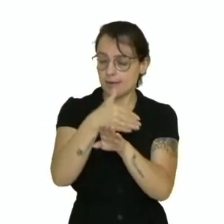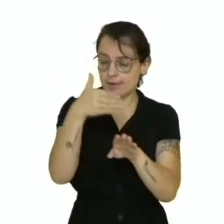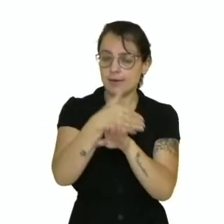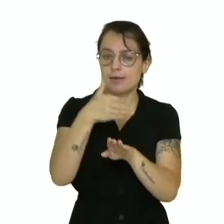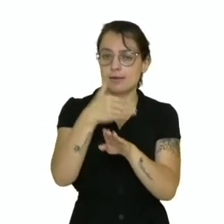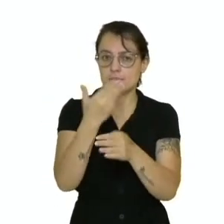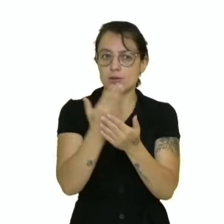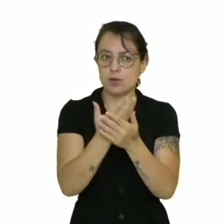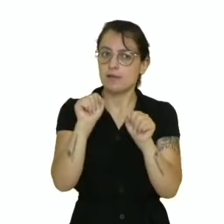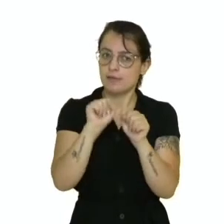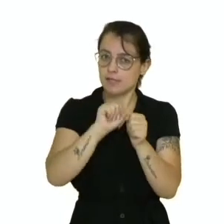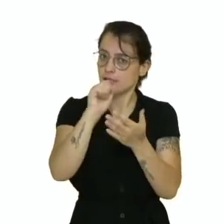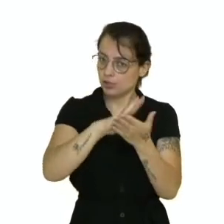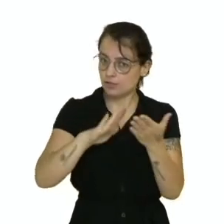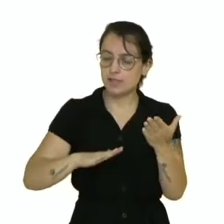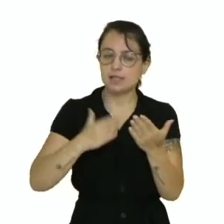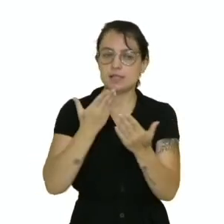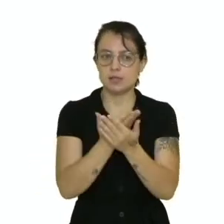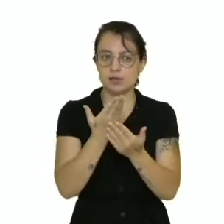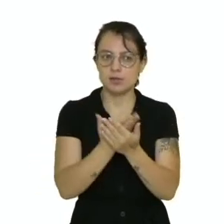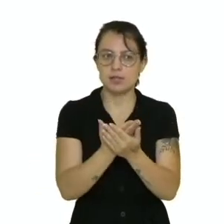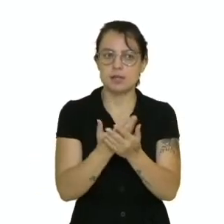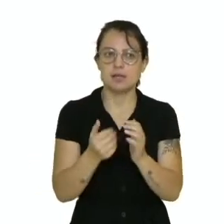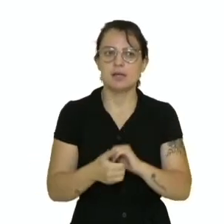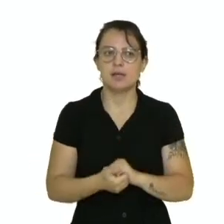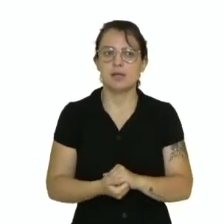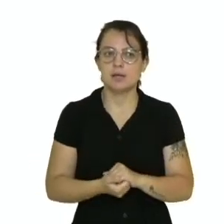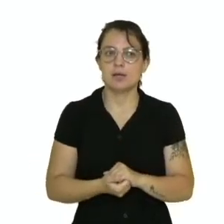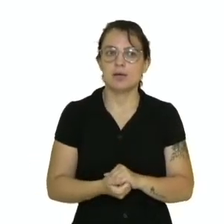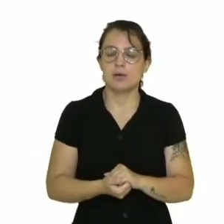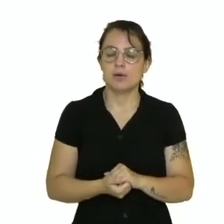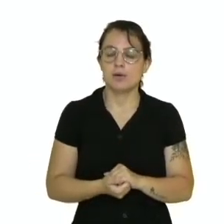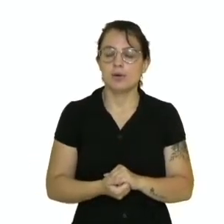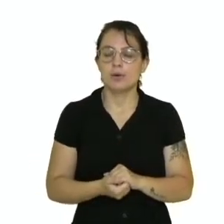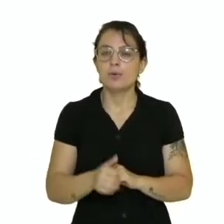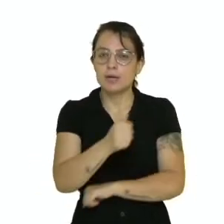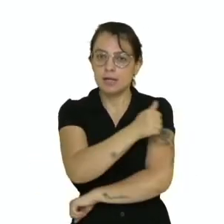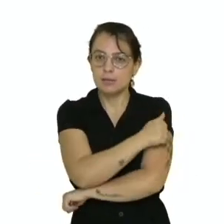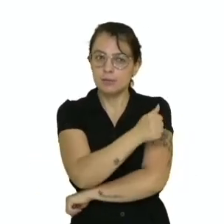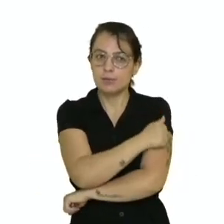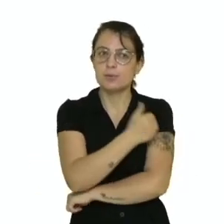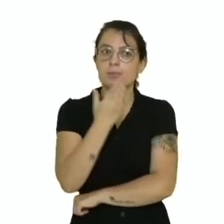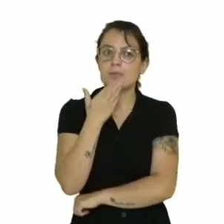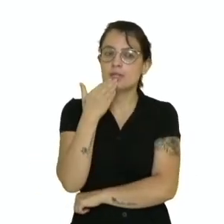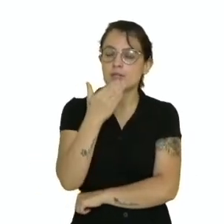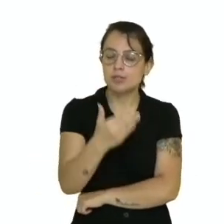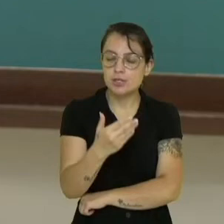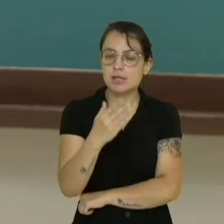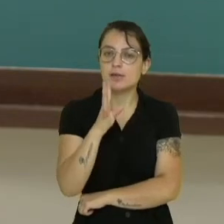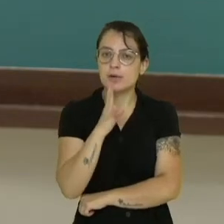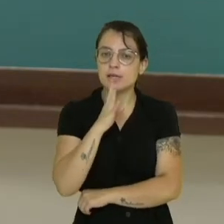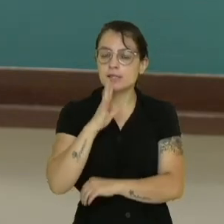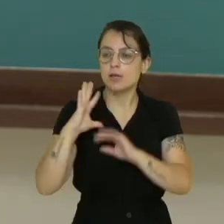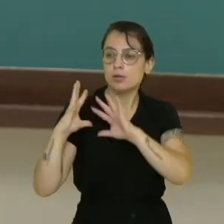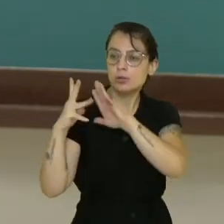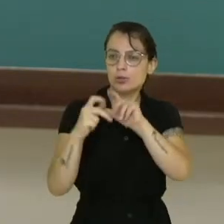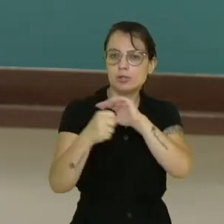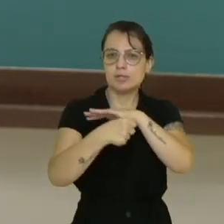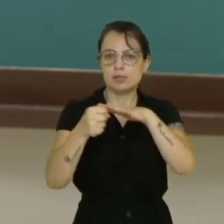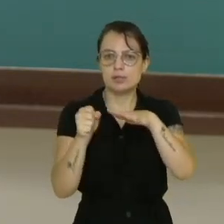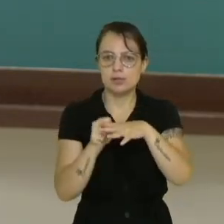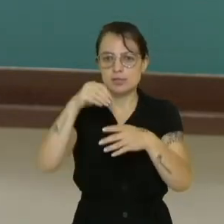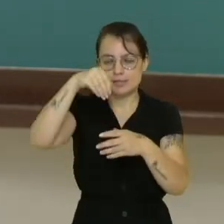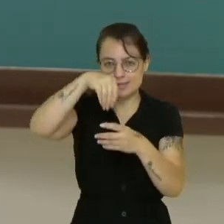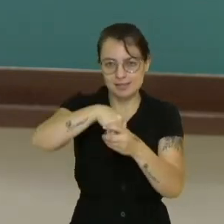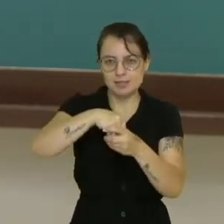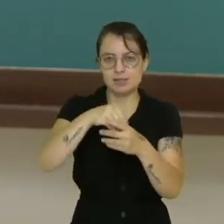demais atividades, é uma das funções. O aluno deve solicitar a orientação dos diversos setores da instituição de ensino. Galerinha